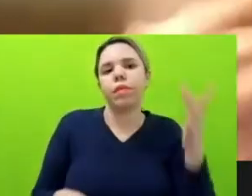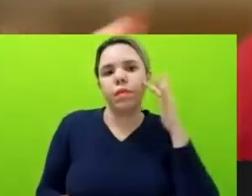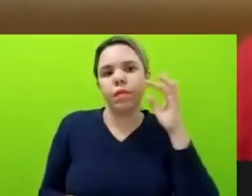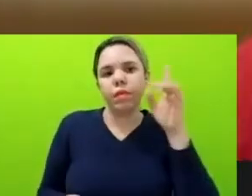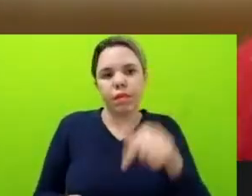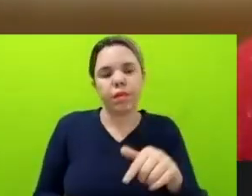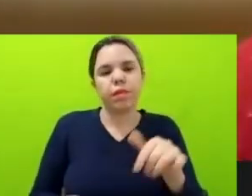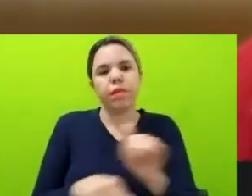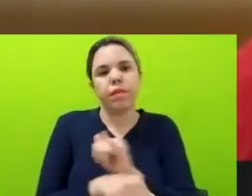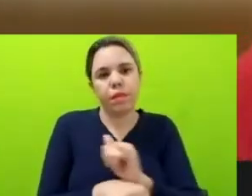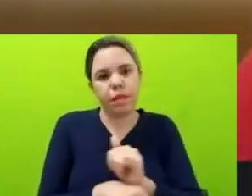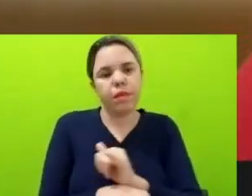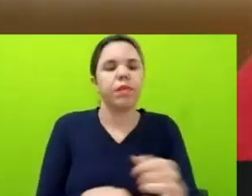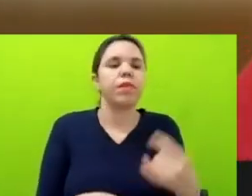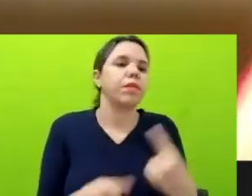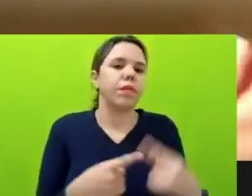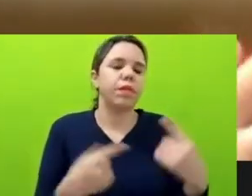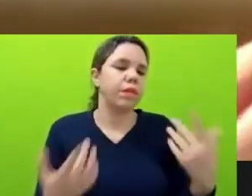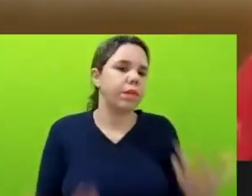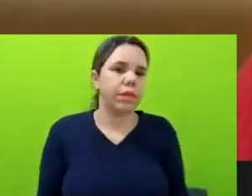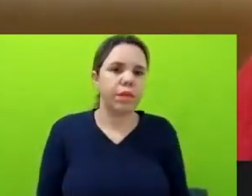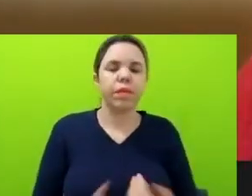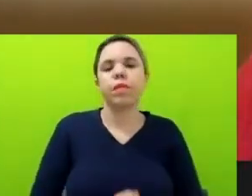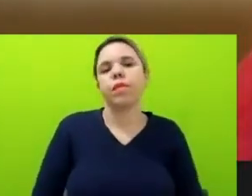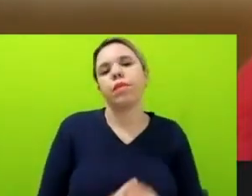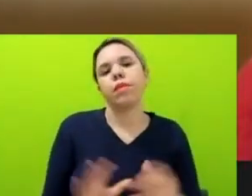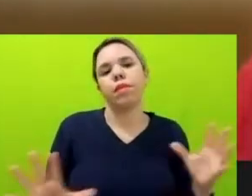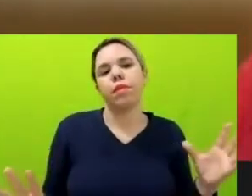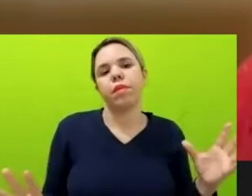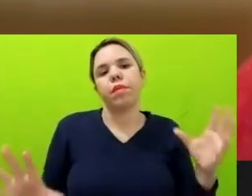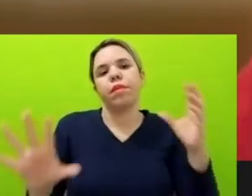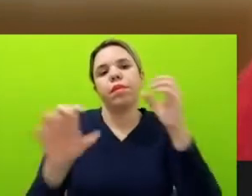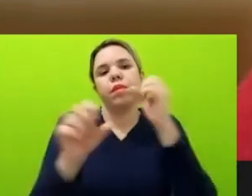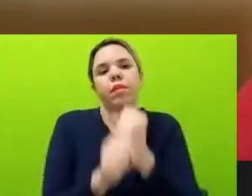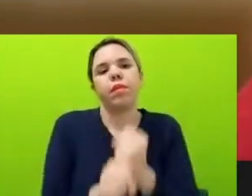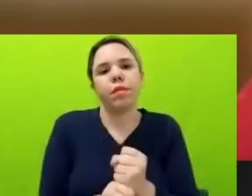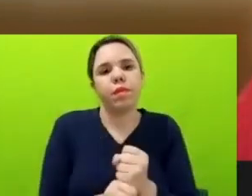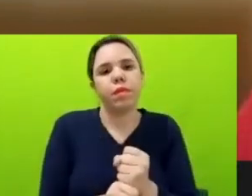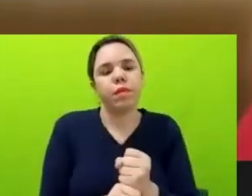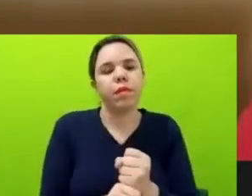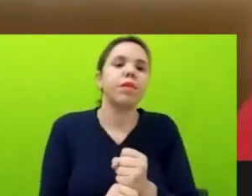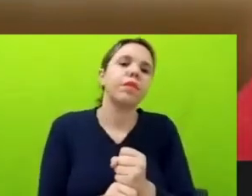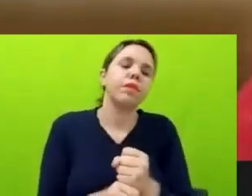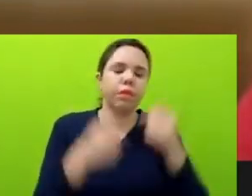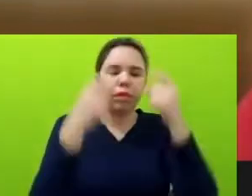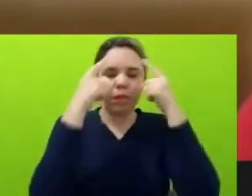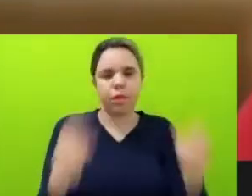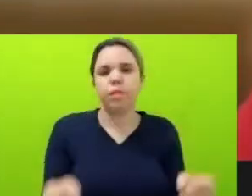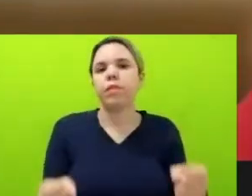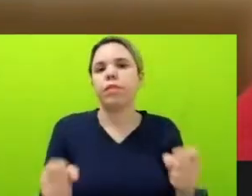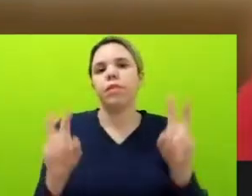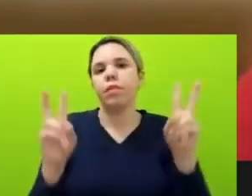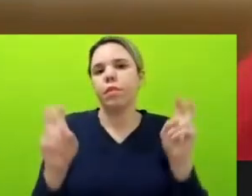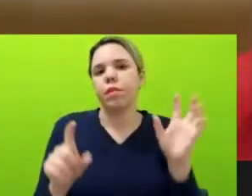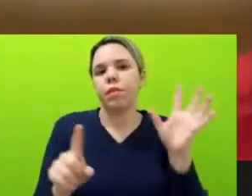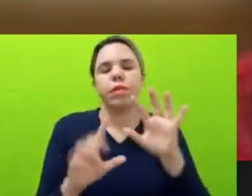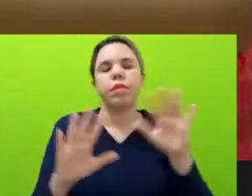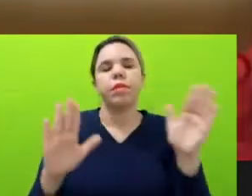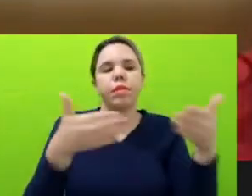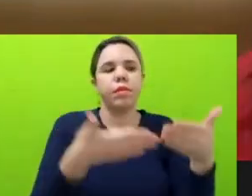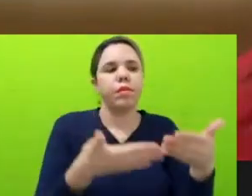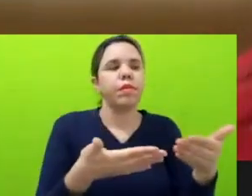ainda com toda violência direcionada para a imprensa e para os